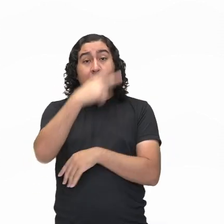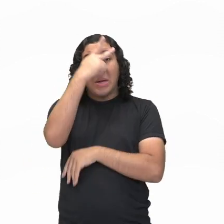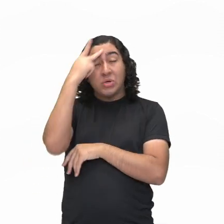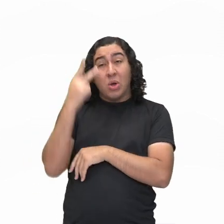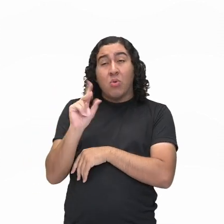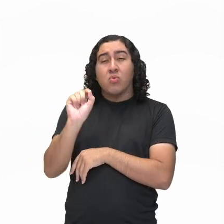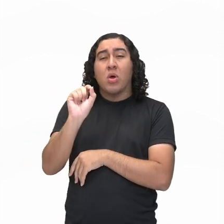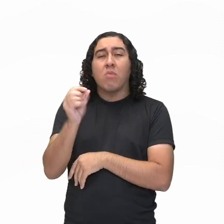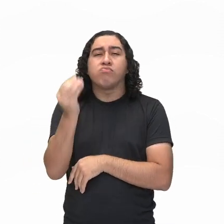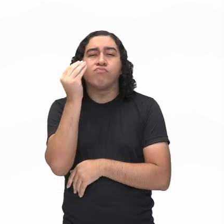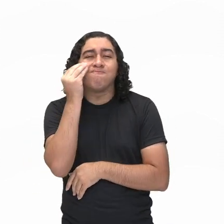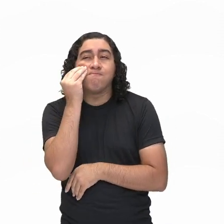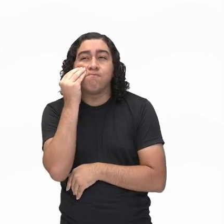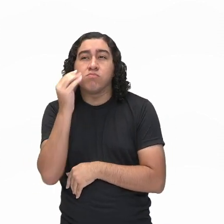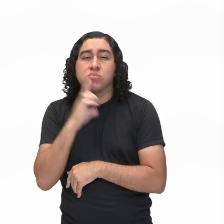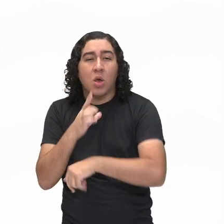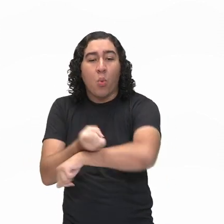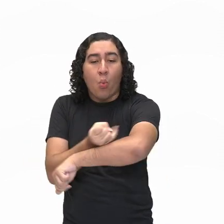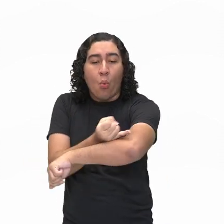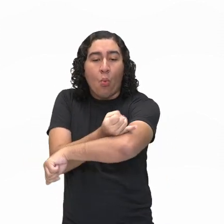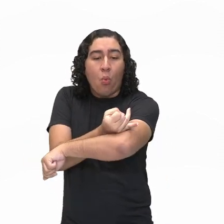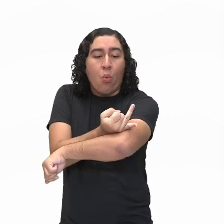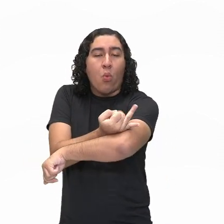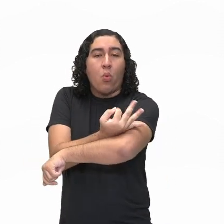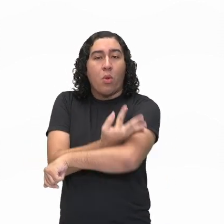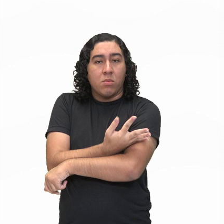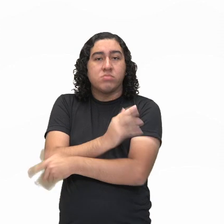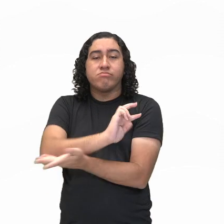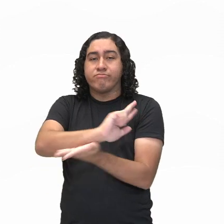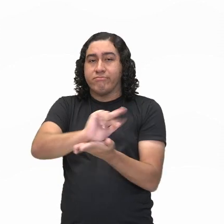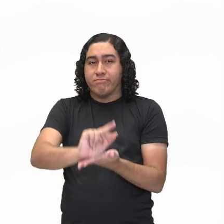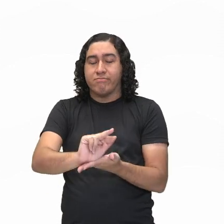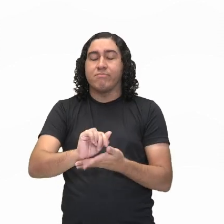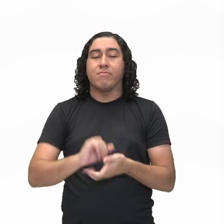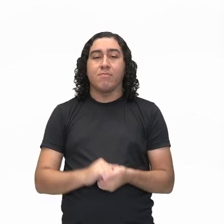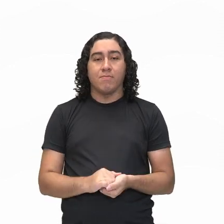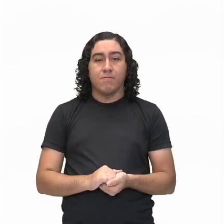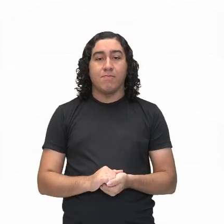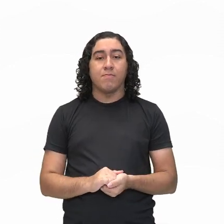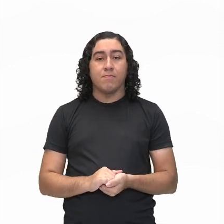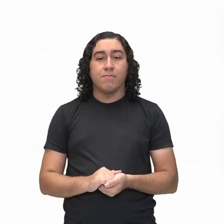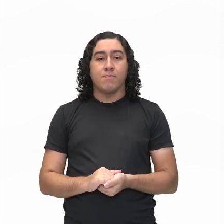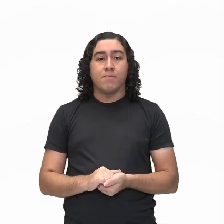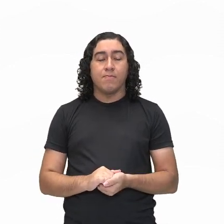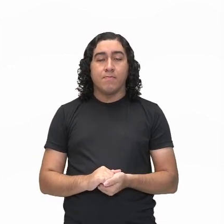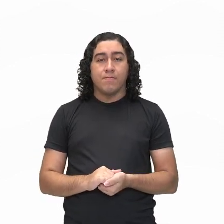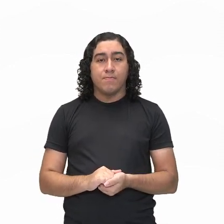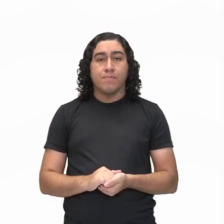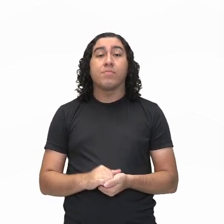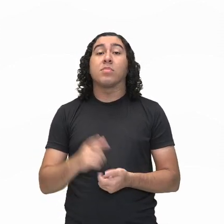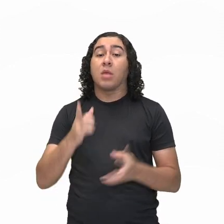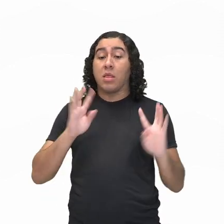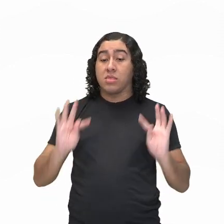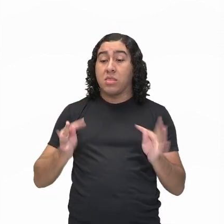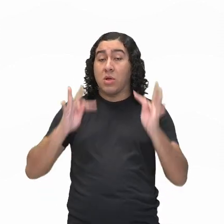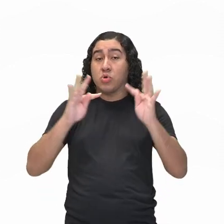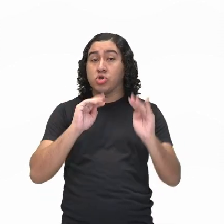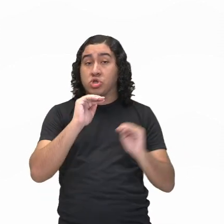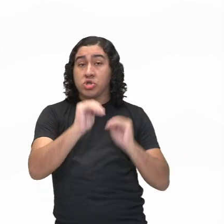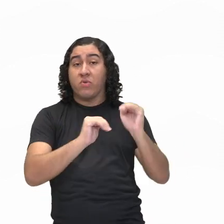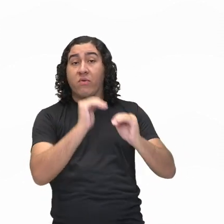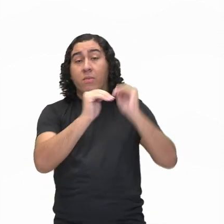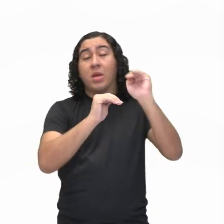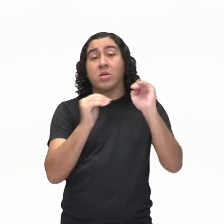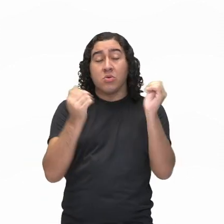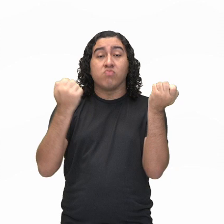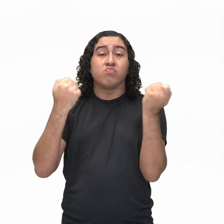espectador numa experiência sensorial. E com os avanços tecnológicos, aumentou o leque